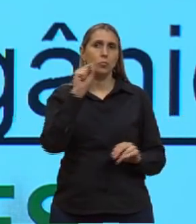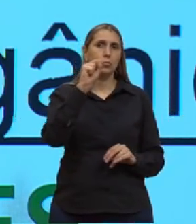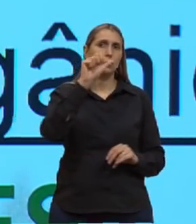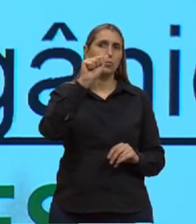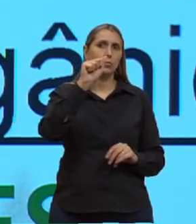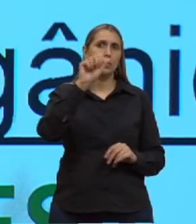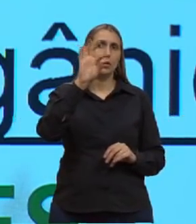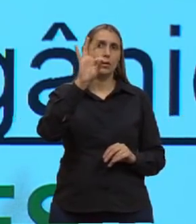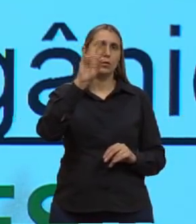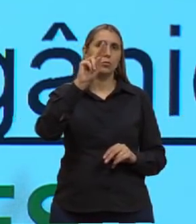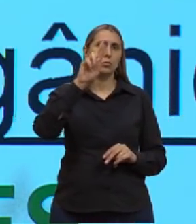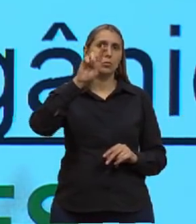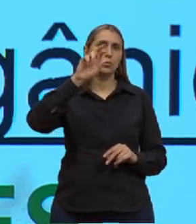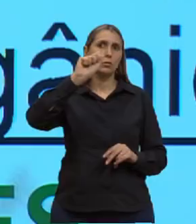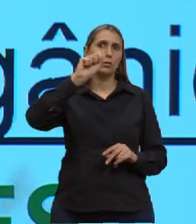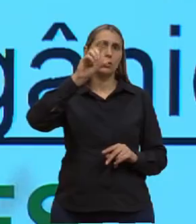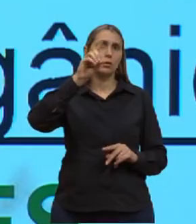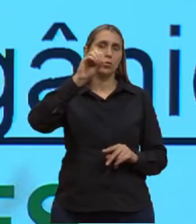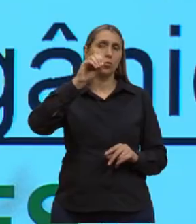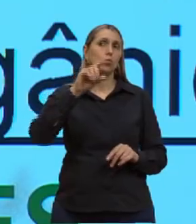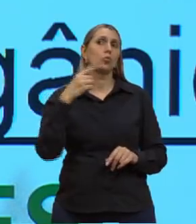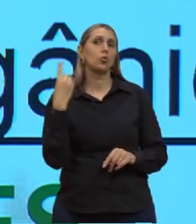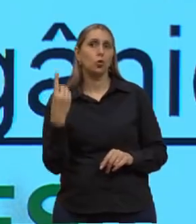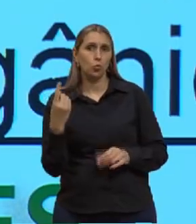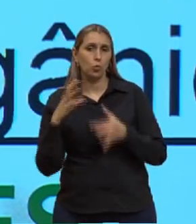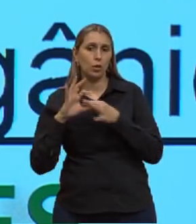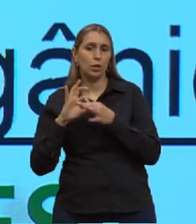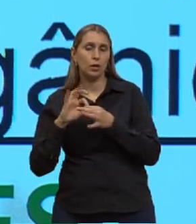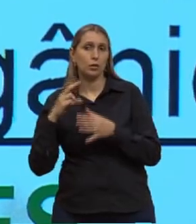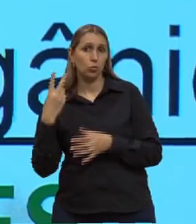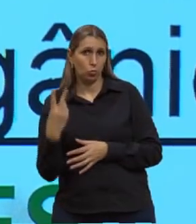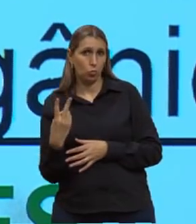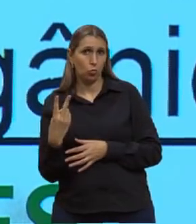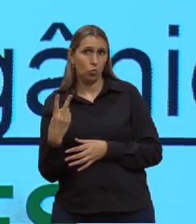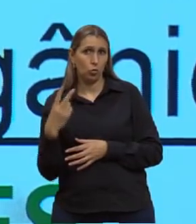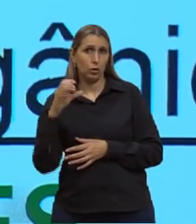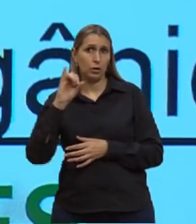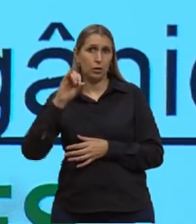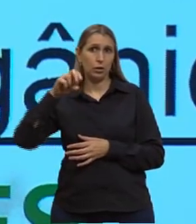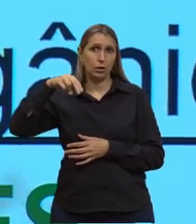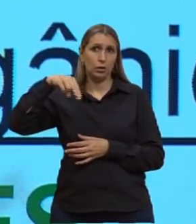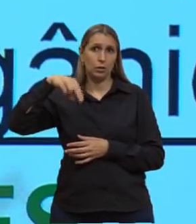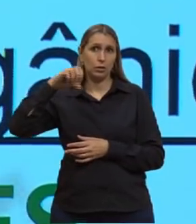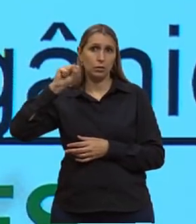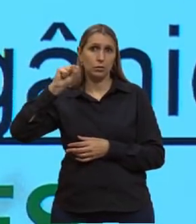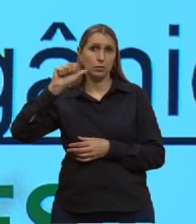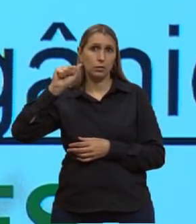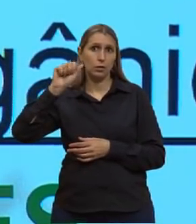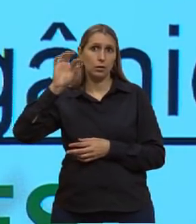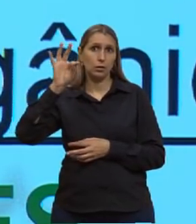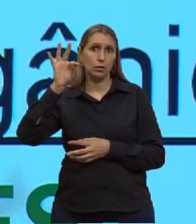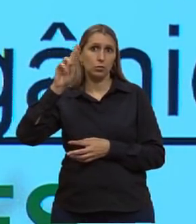e pelo menos uma ligação dupla nos insaturados.